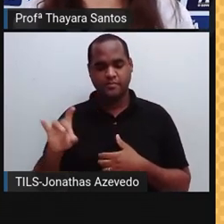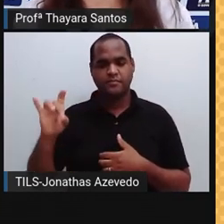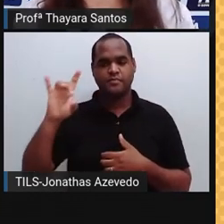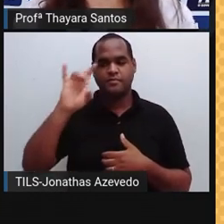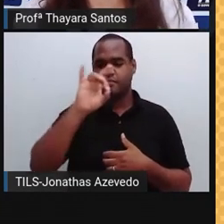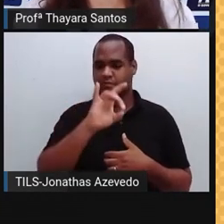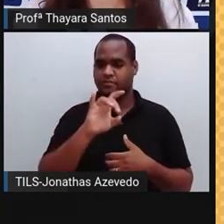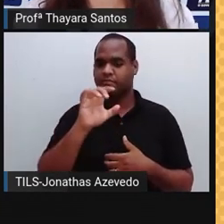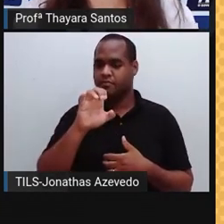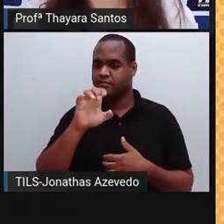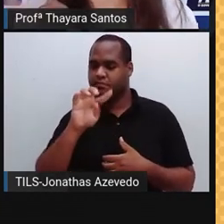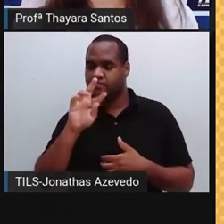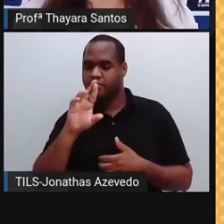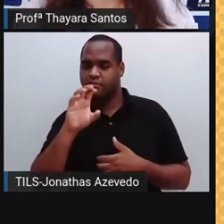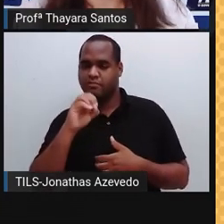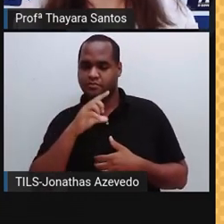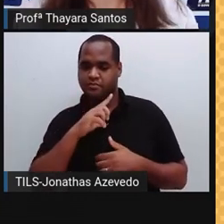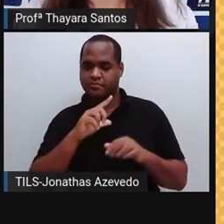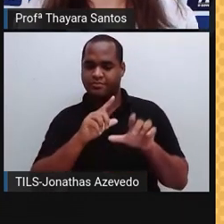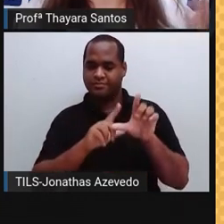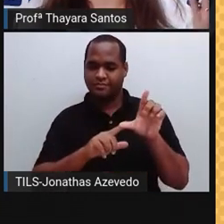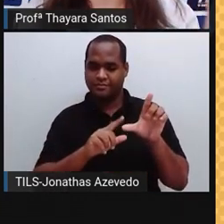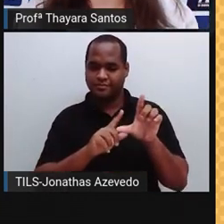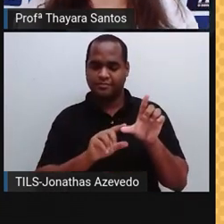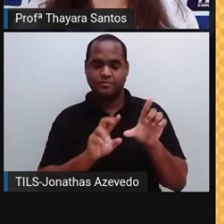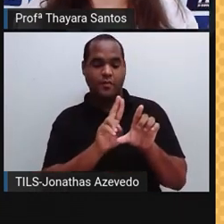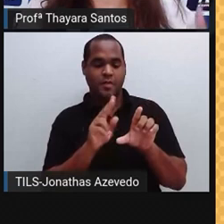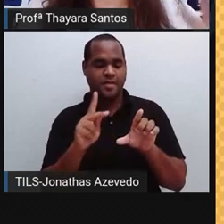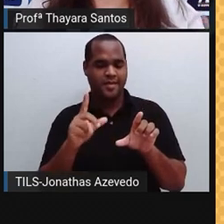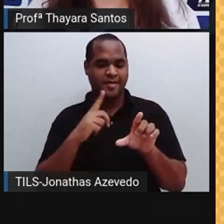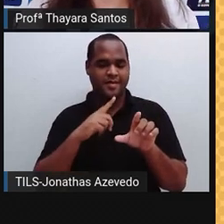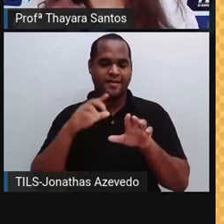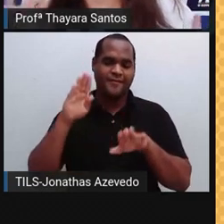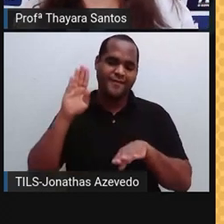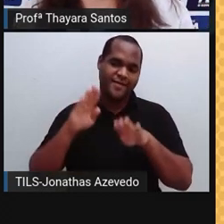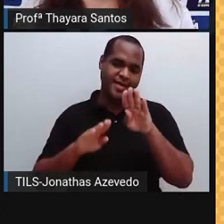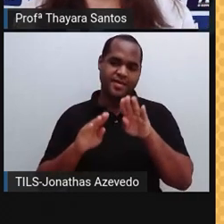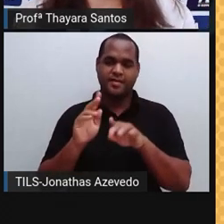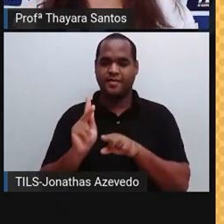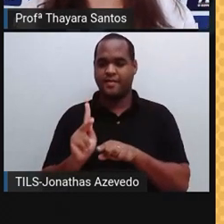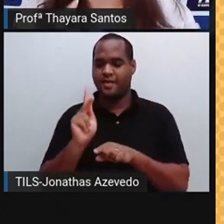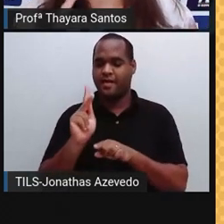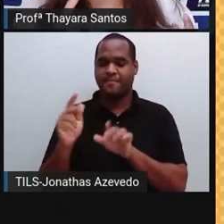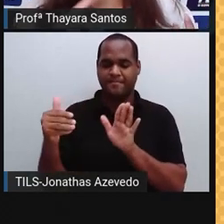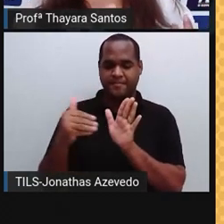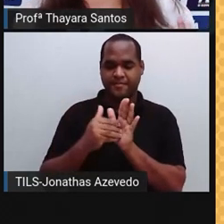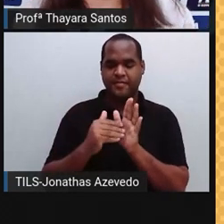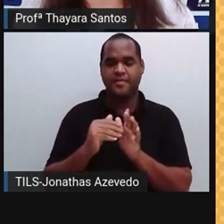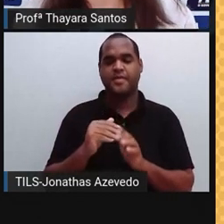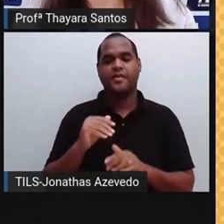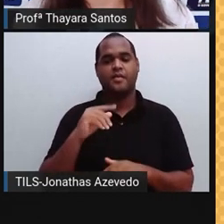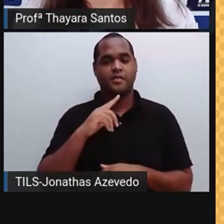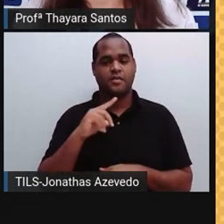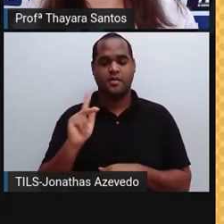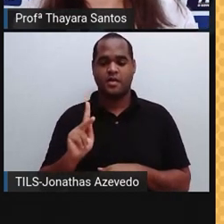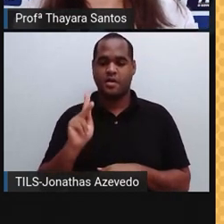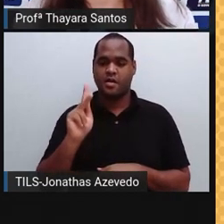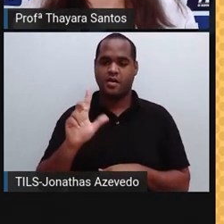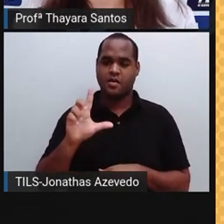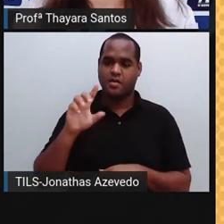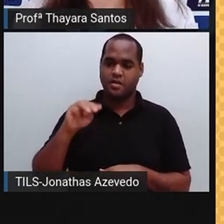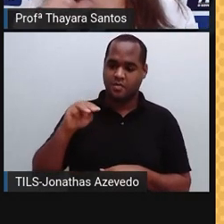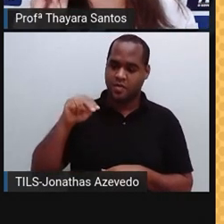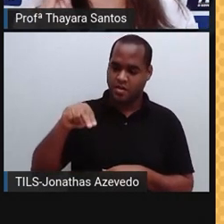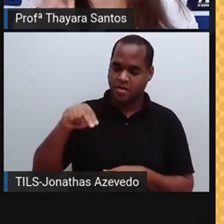nomeadas por letras e essas letras variavam de K até Q. Então, tinha a camada K, L, M,